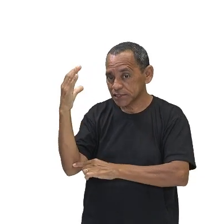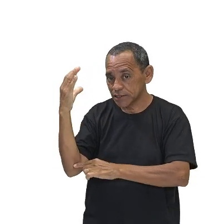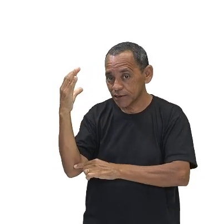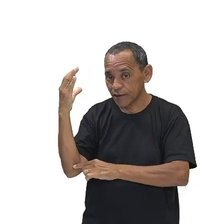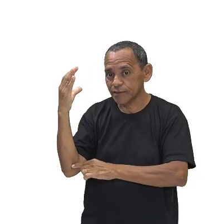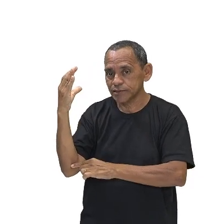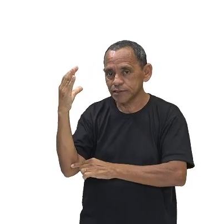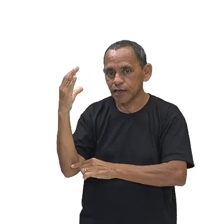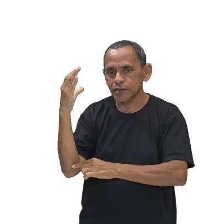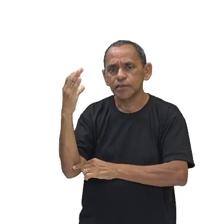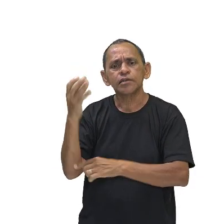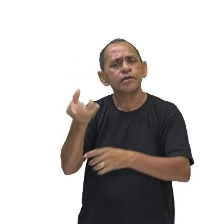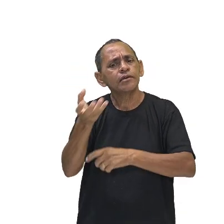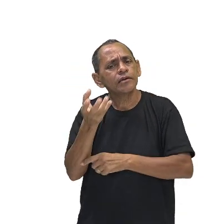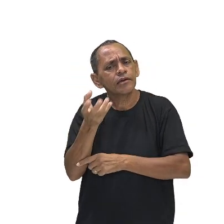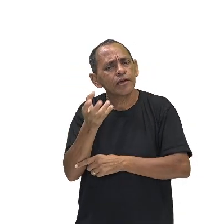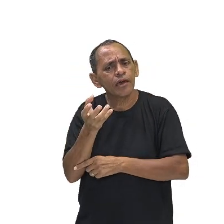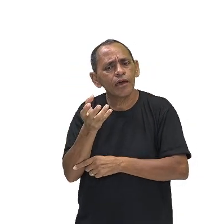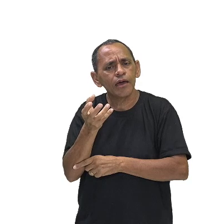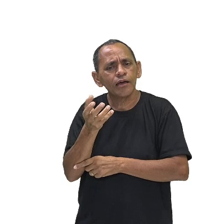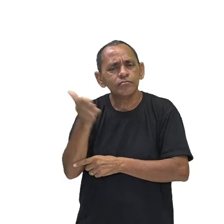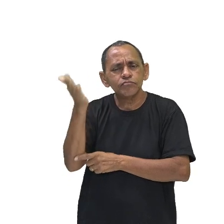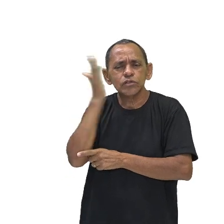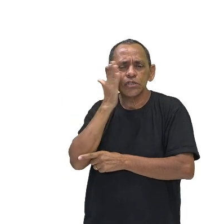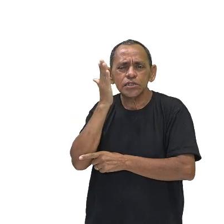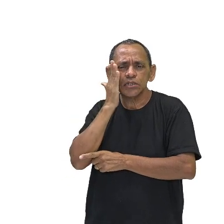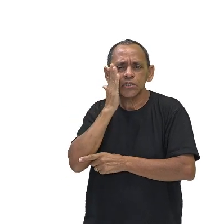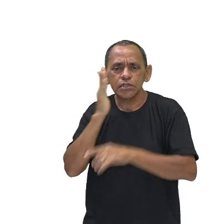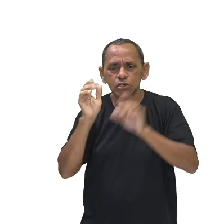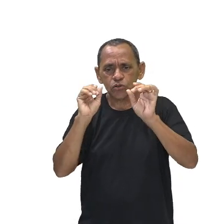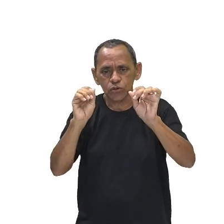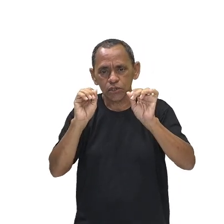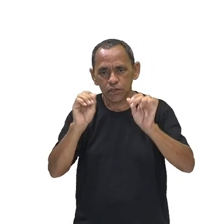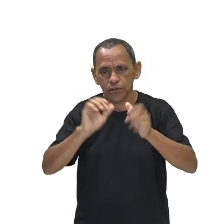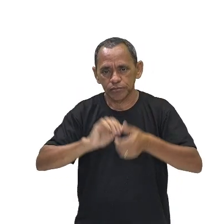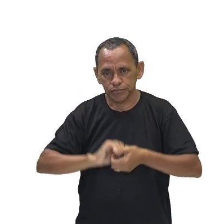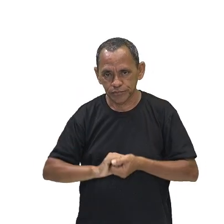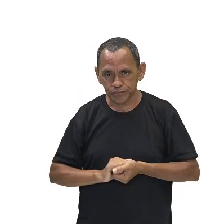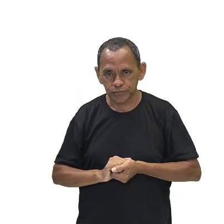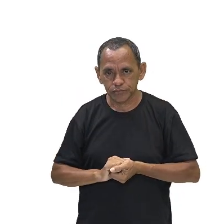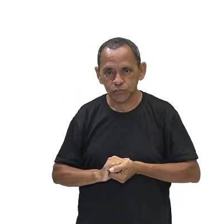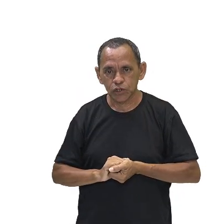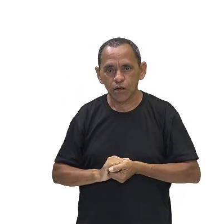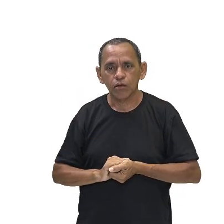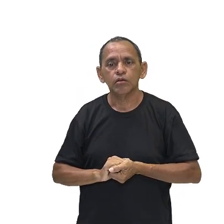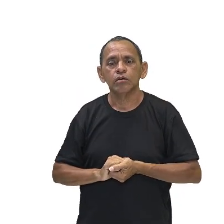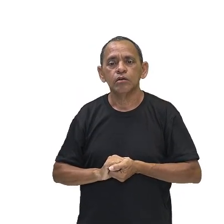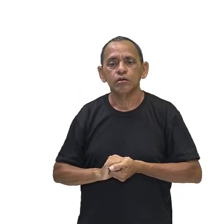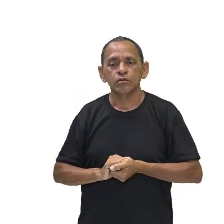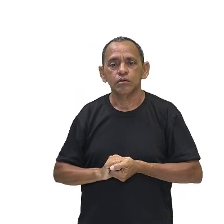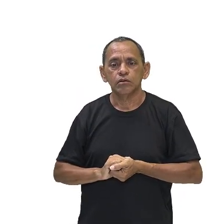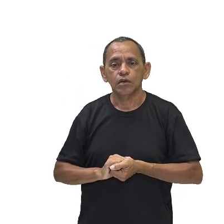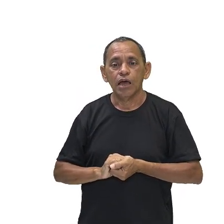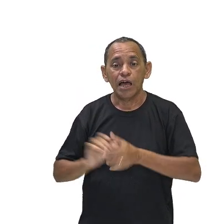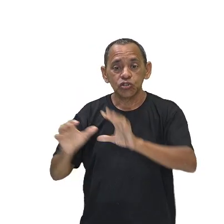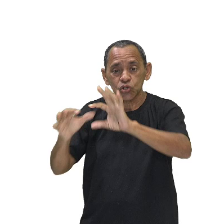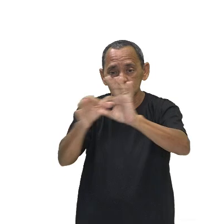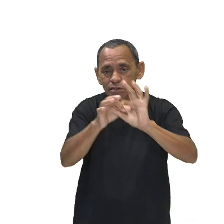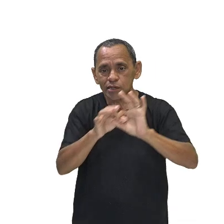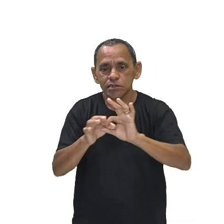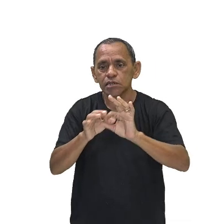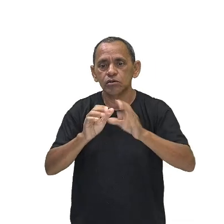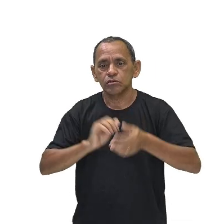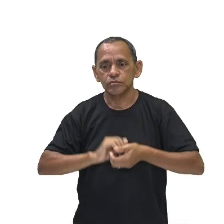pretende compreender interpretativamente a ação